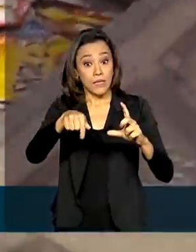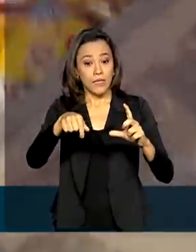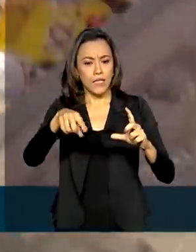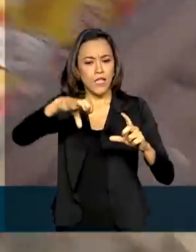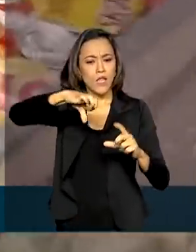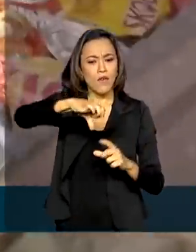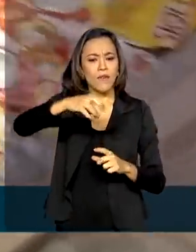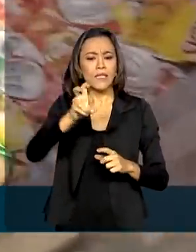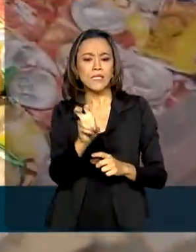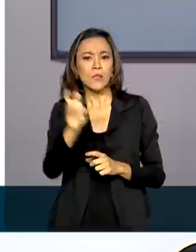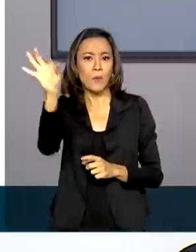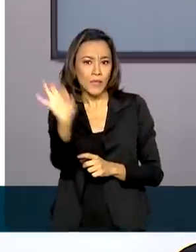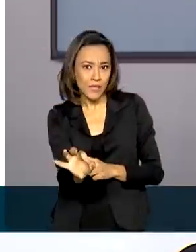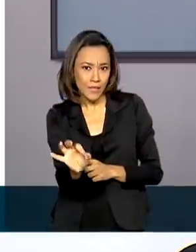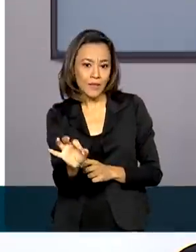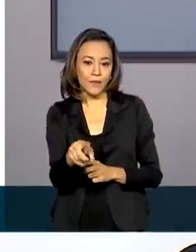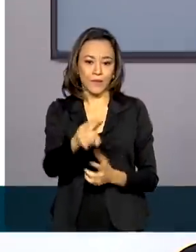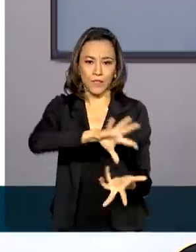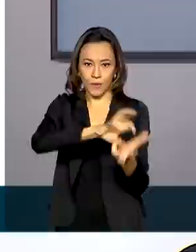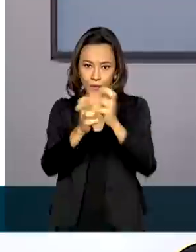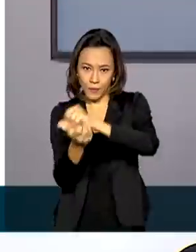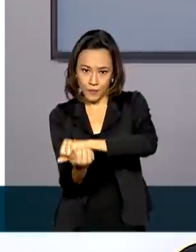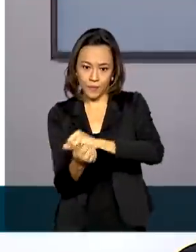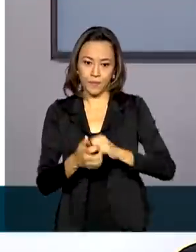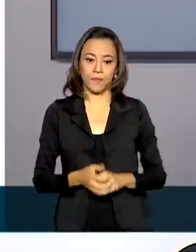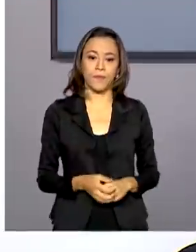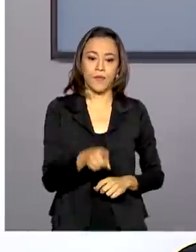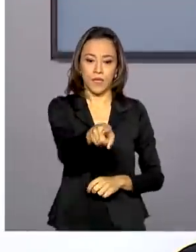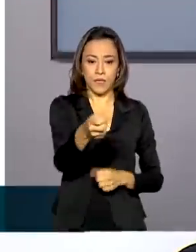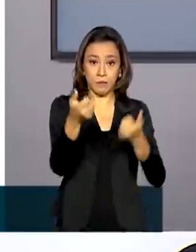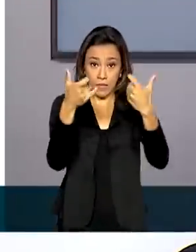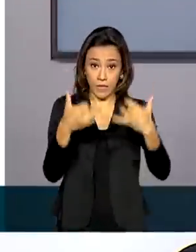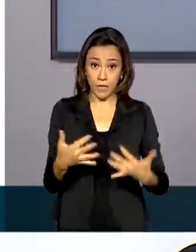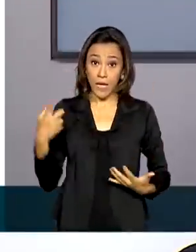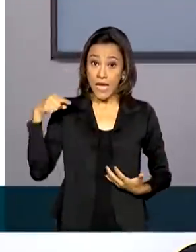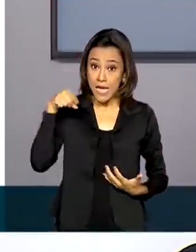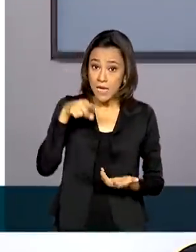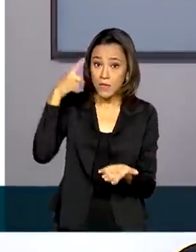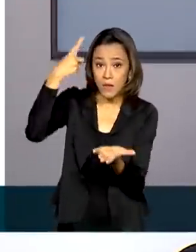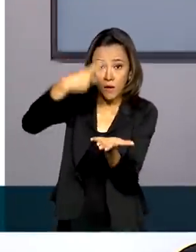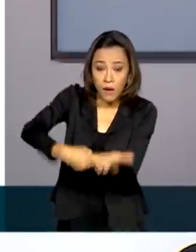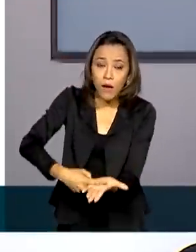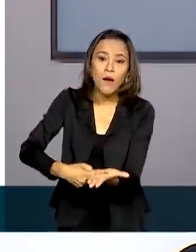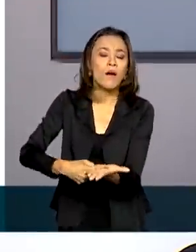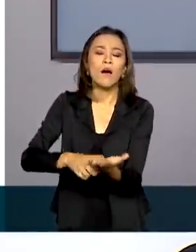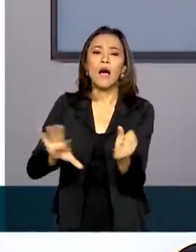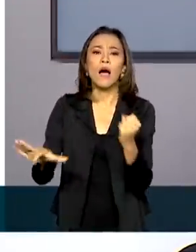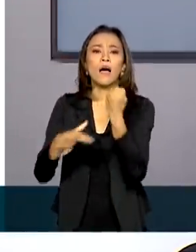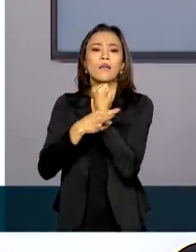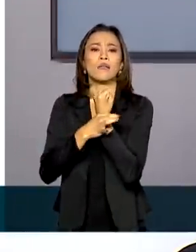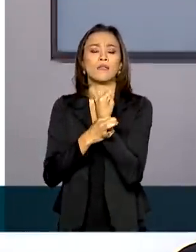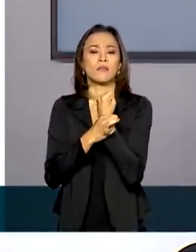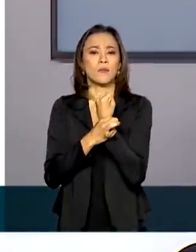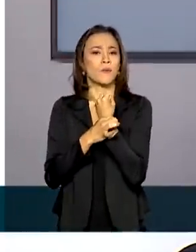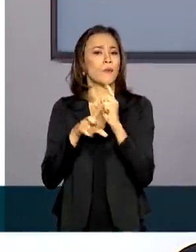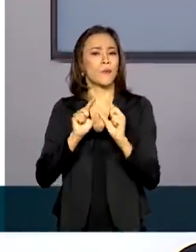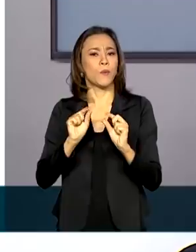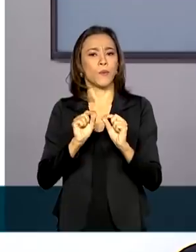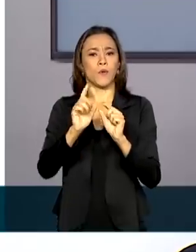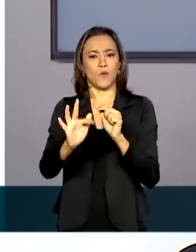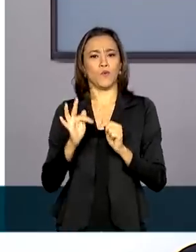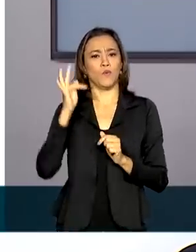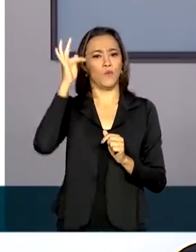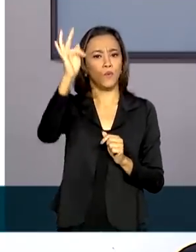de 95%. Esse compromisso é uma garantia no futuro mais